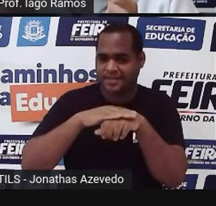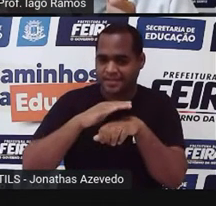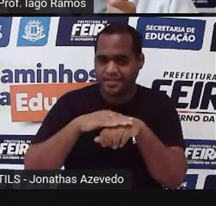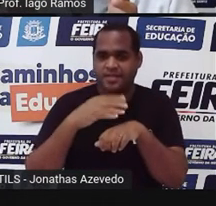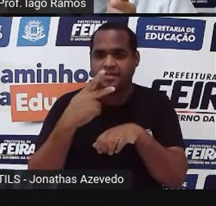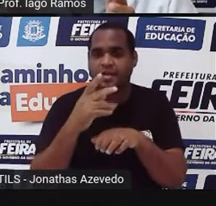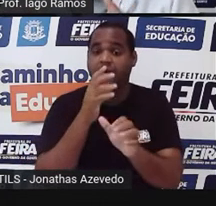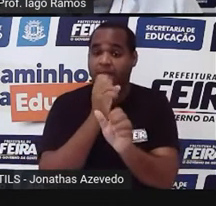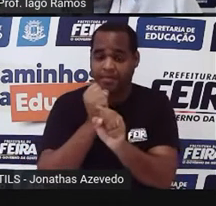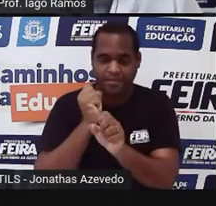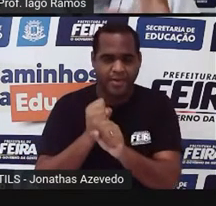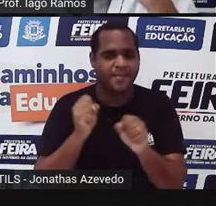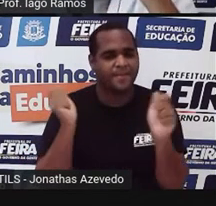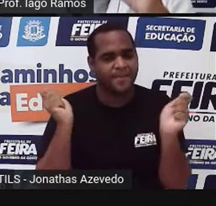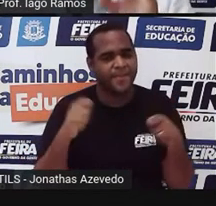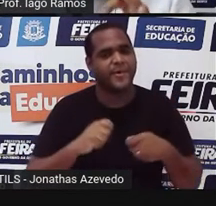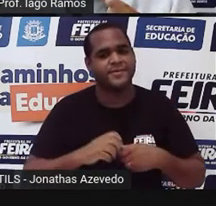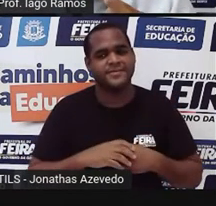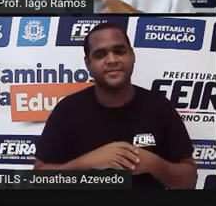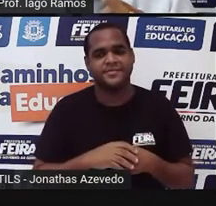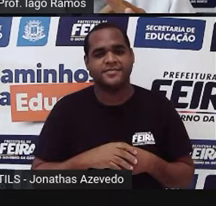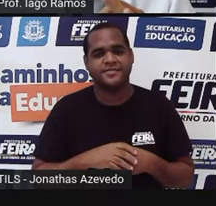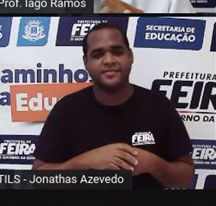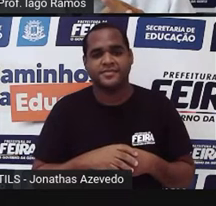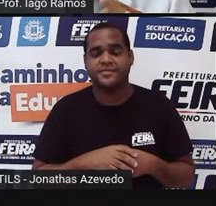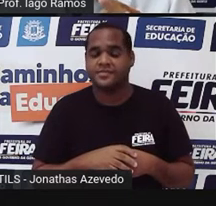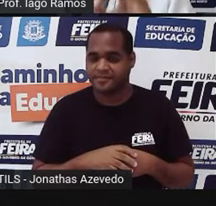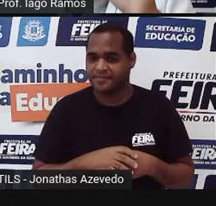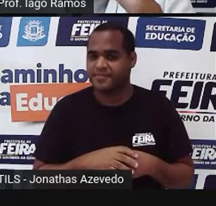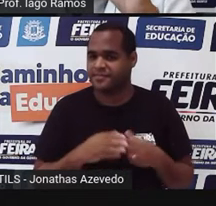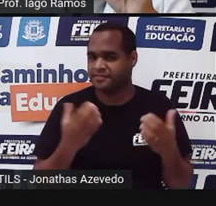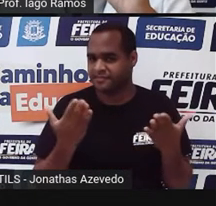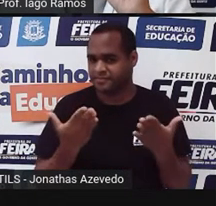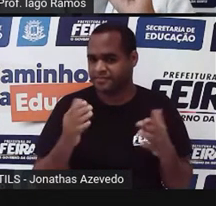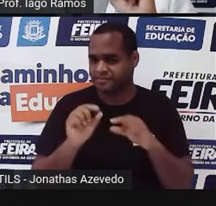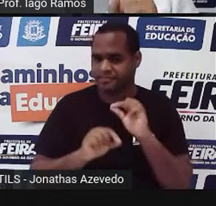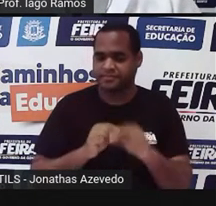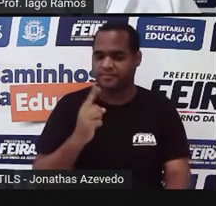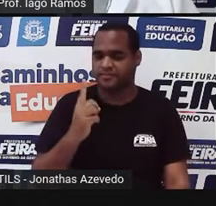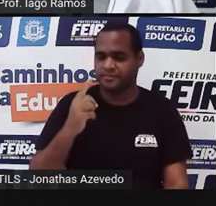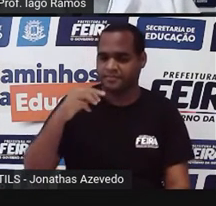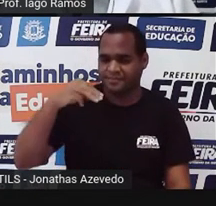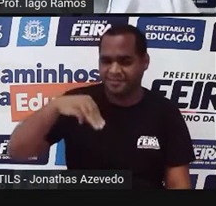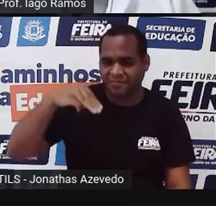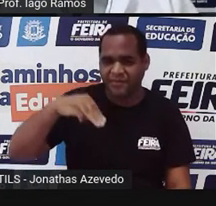cálculo, certo? E para isso, eu vou te dar um minutinho.